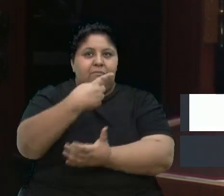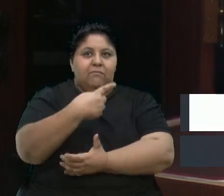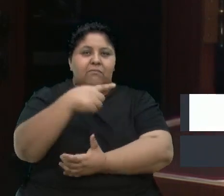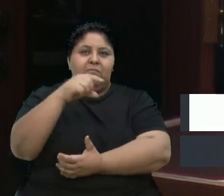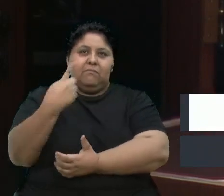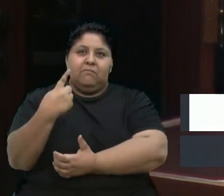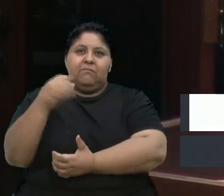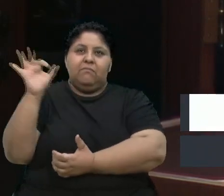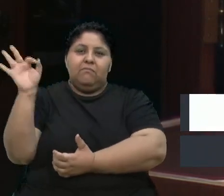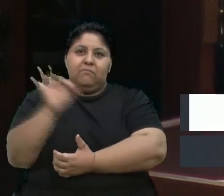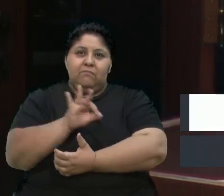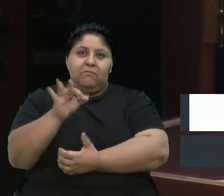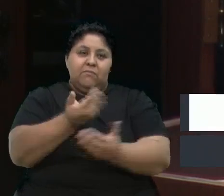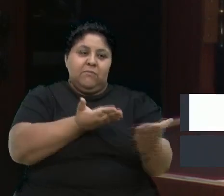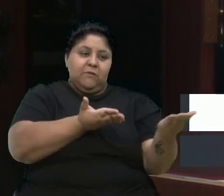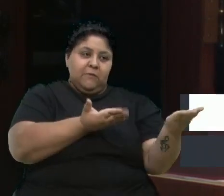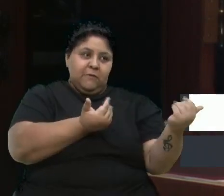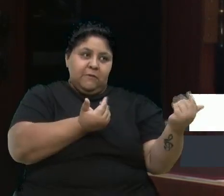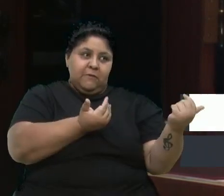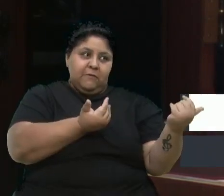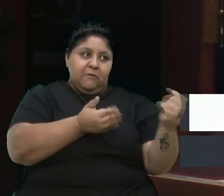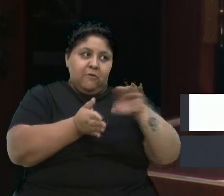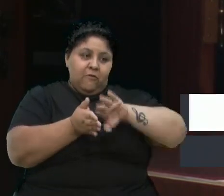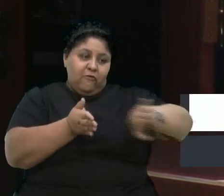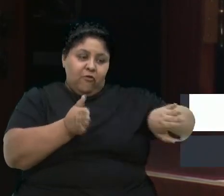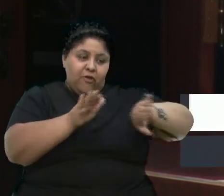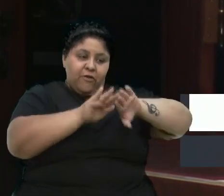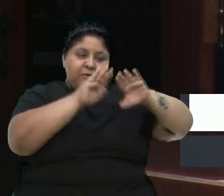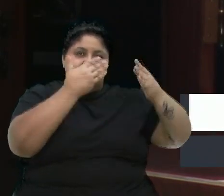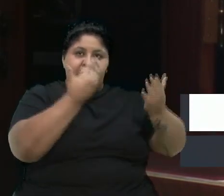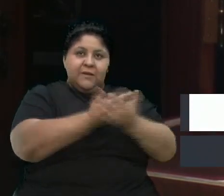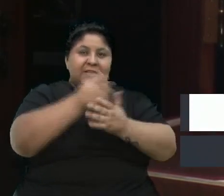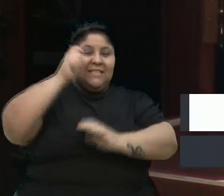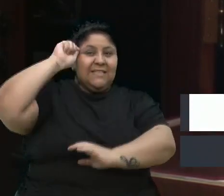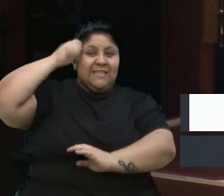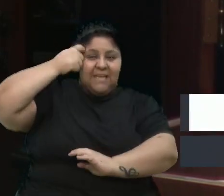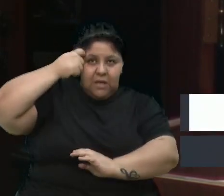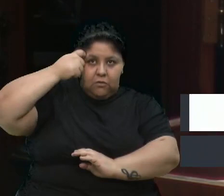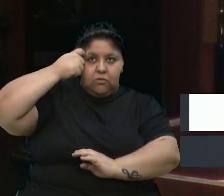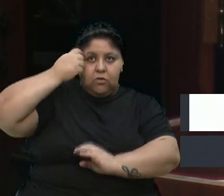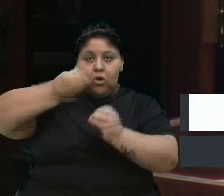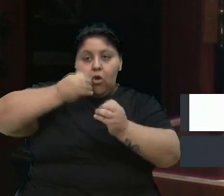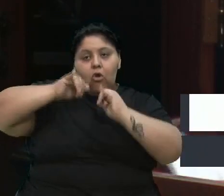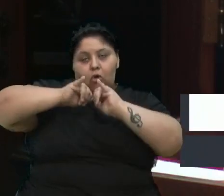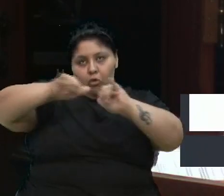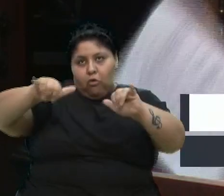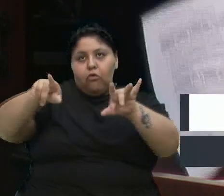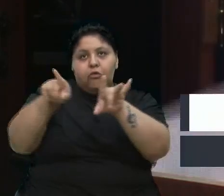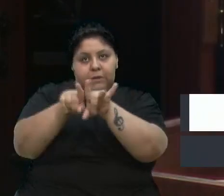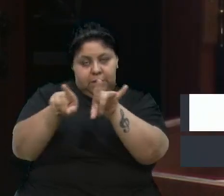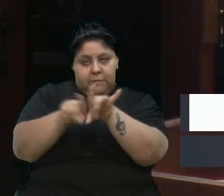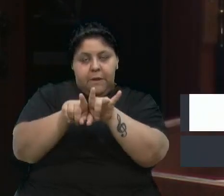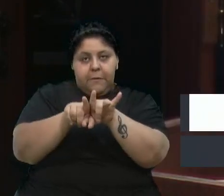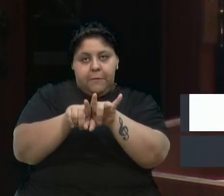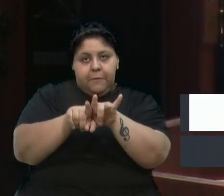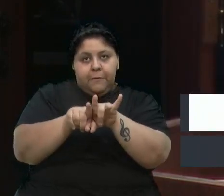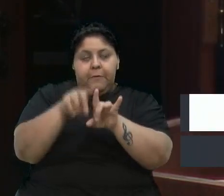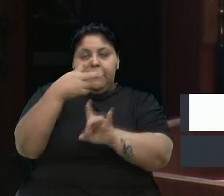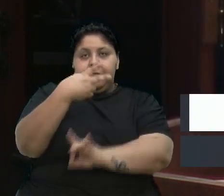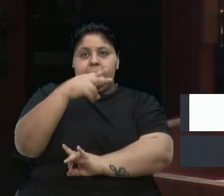% dos jovens fora da escola são negros, segundo os dados do PNAD Educação de